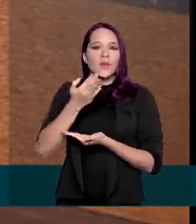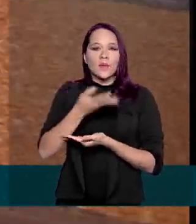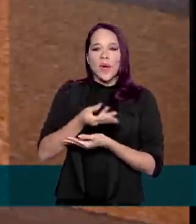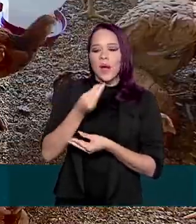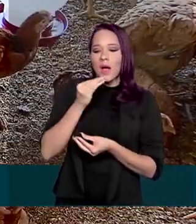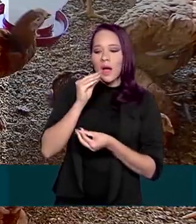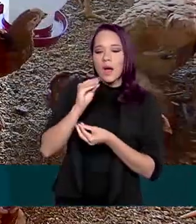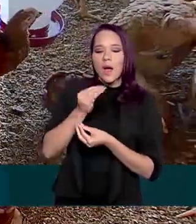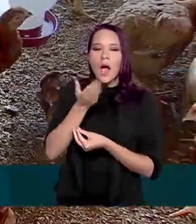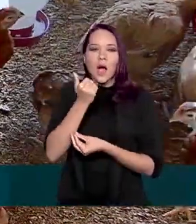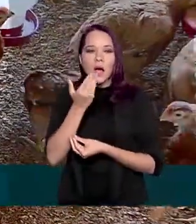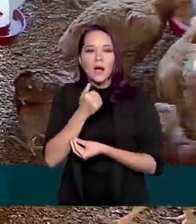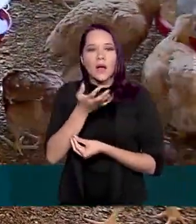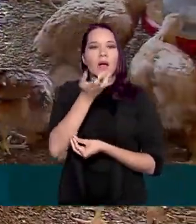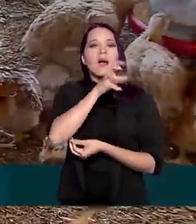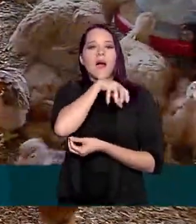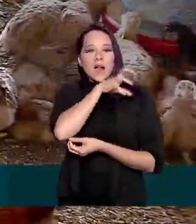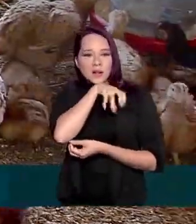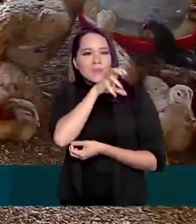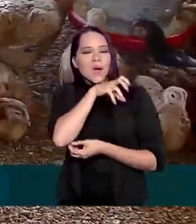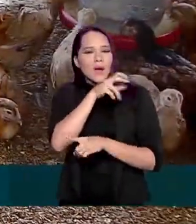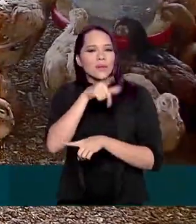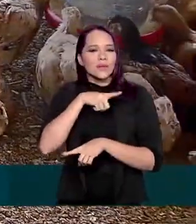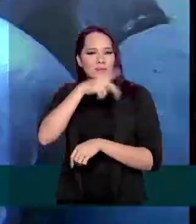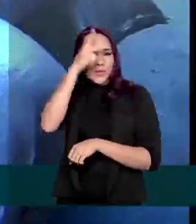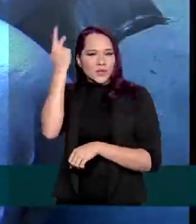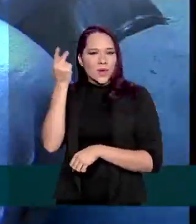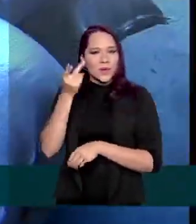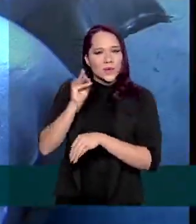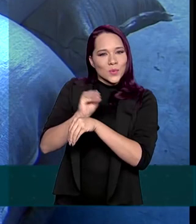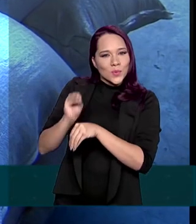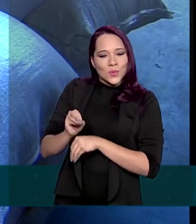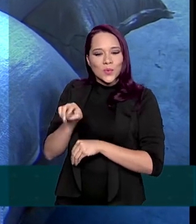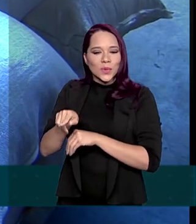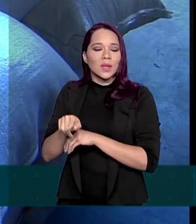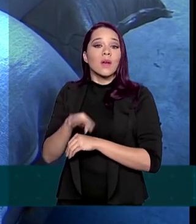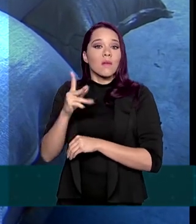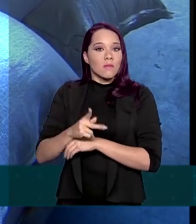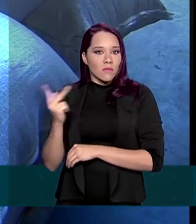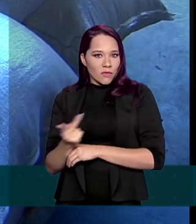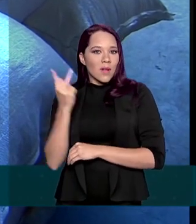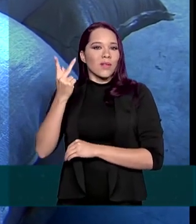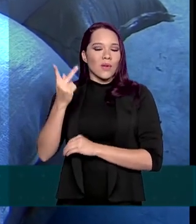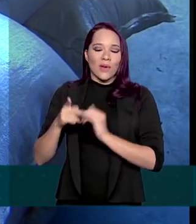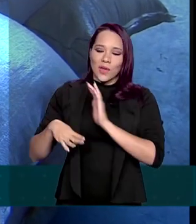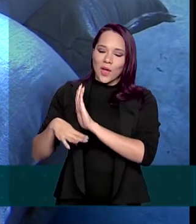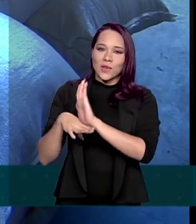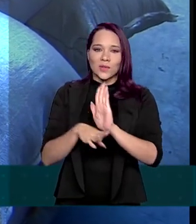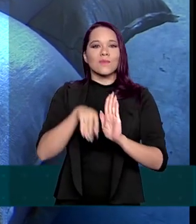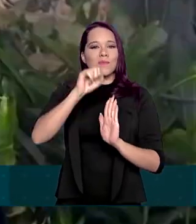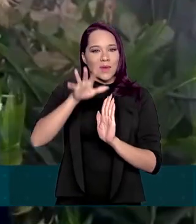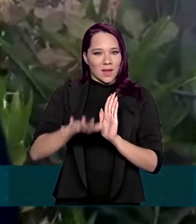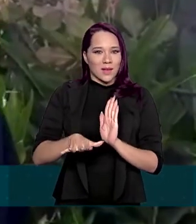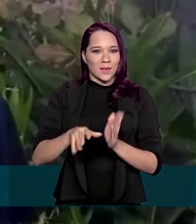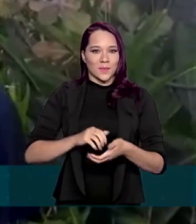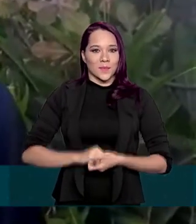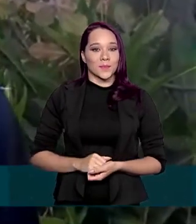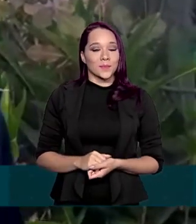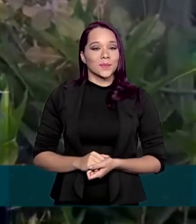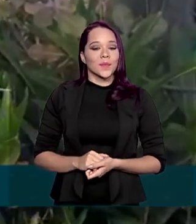de animais mantidos por pequenos criadores, a preços que ajudam a baratear os custos.